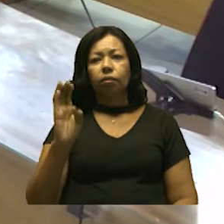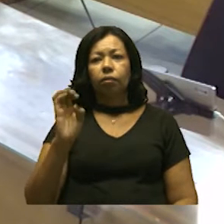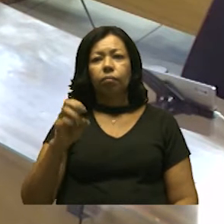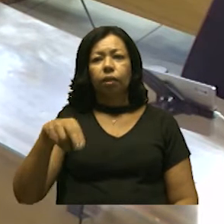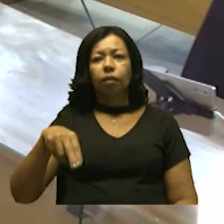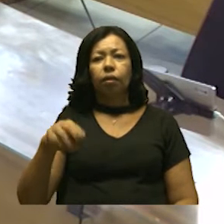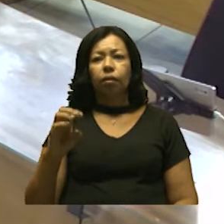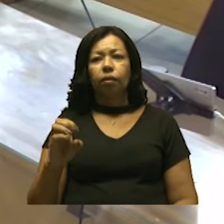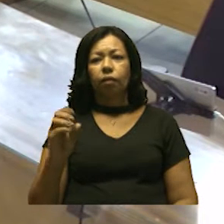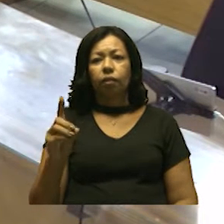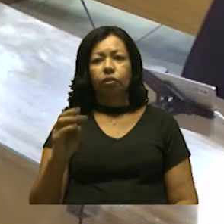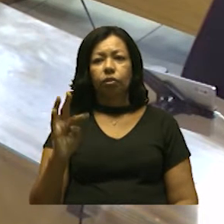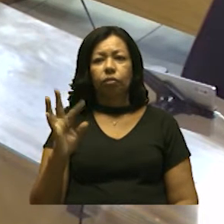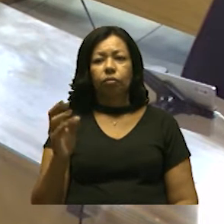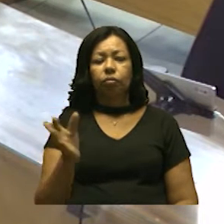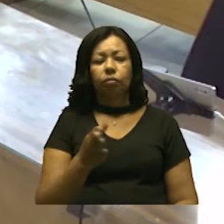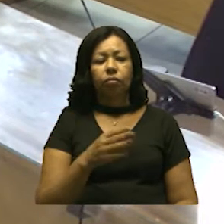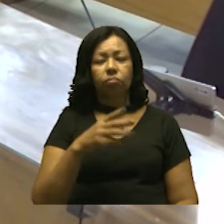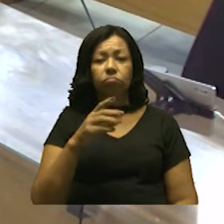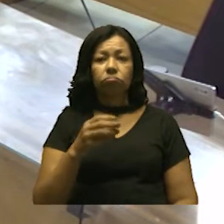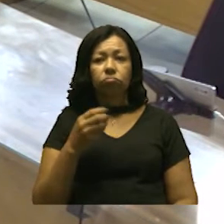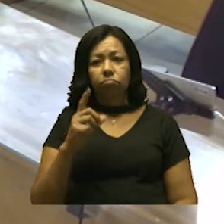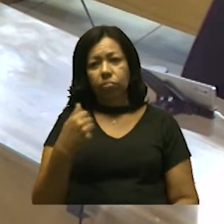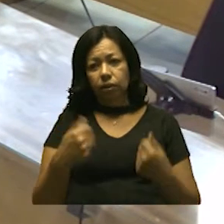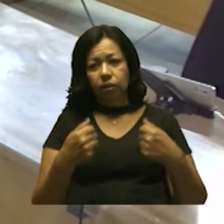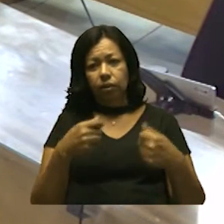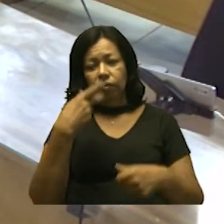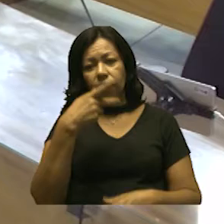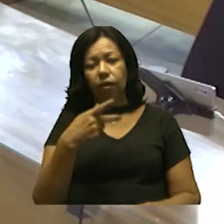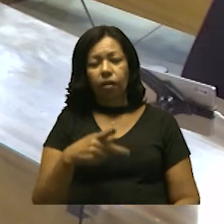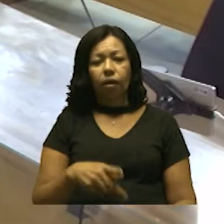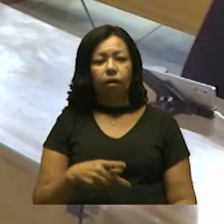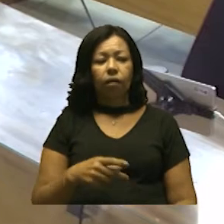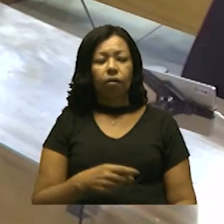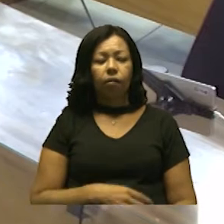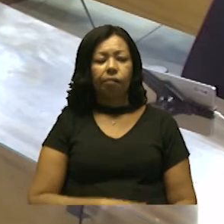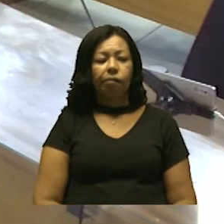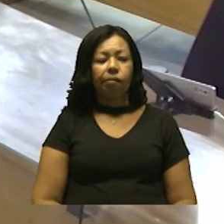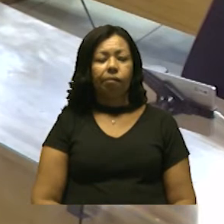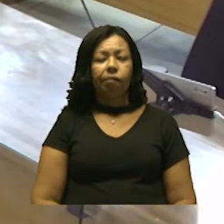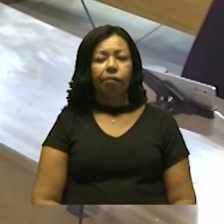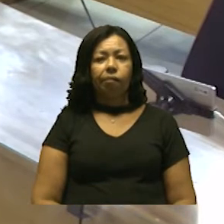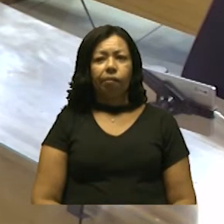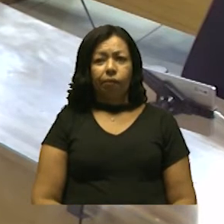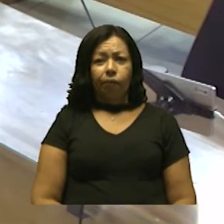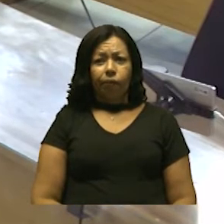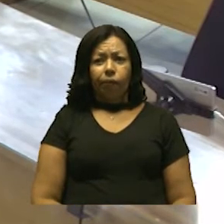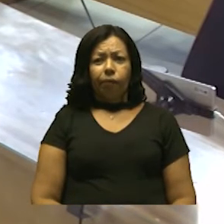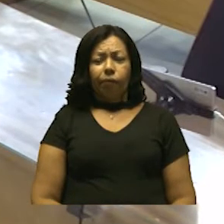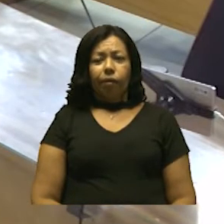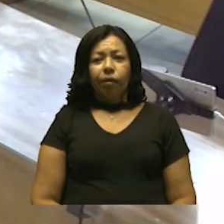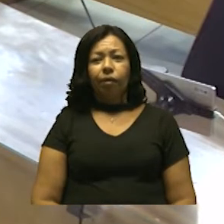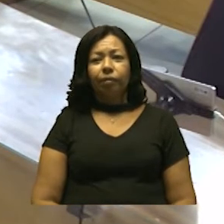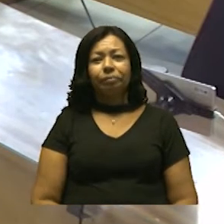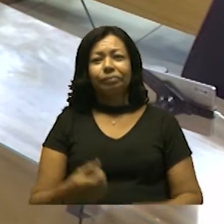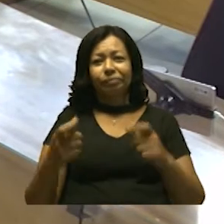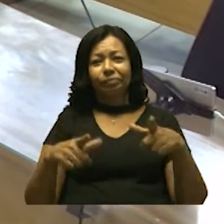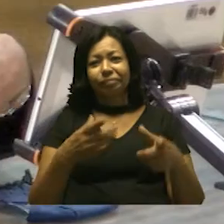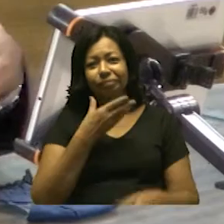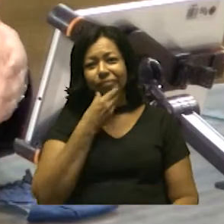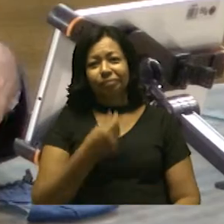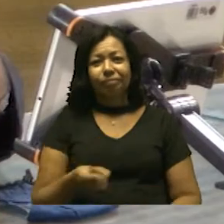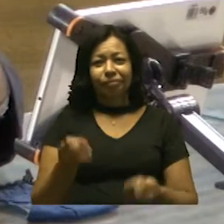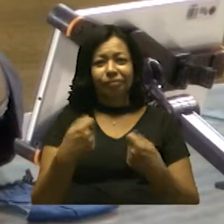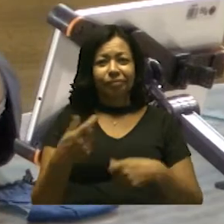presidente. Não tem como falar de grupos artísticos que a tem sempre falado do Maestro Benedito Rosalino, de onde esse homem gerou aqui o